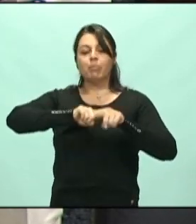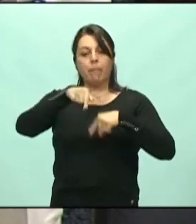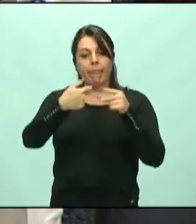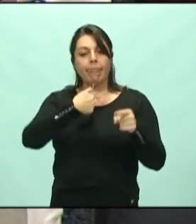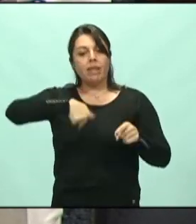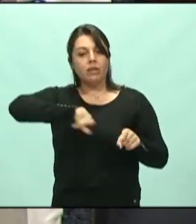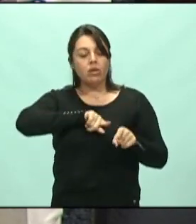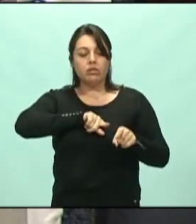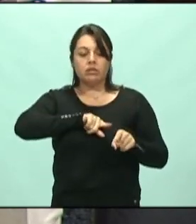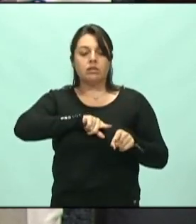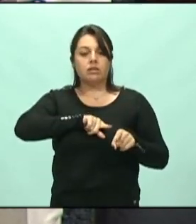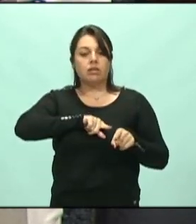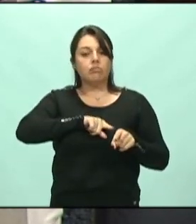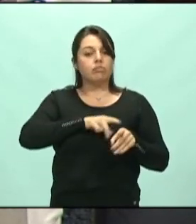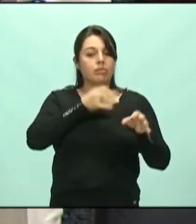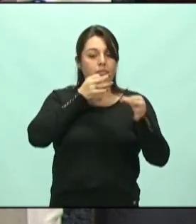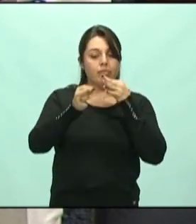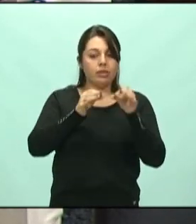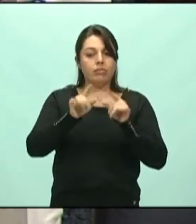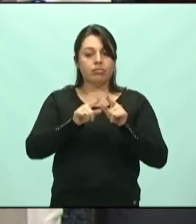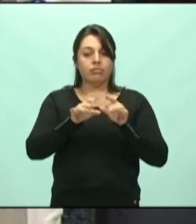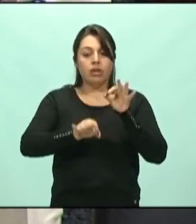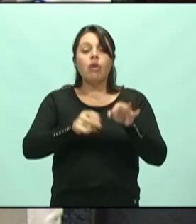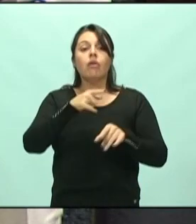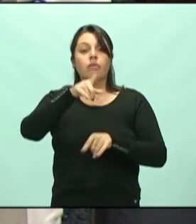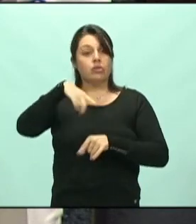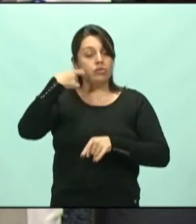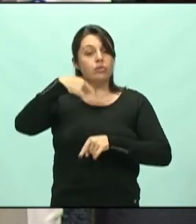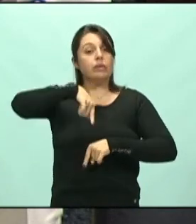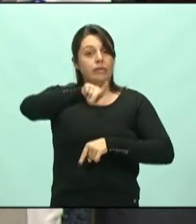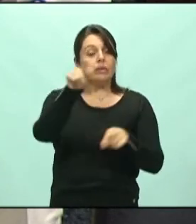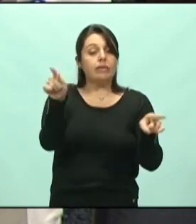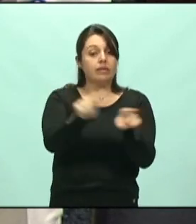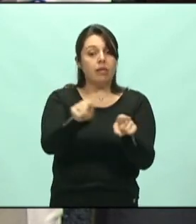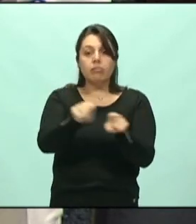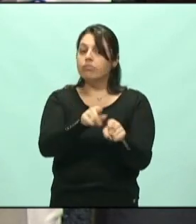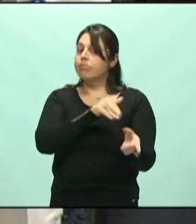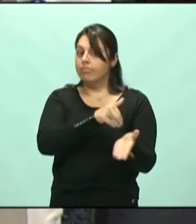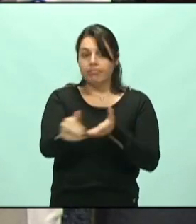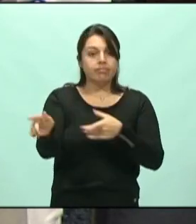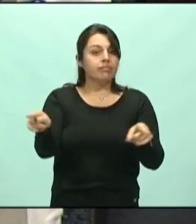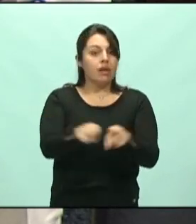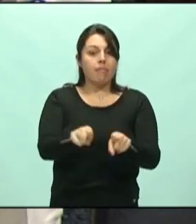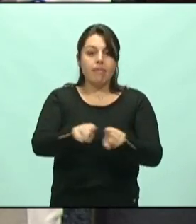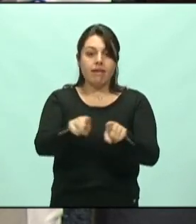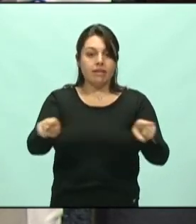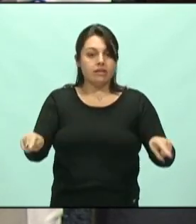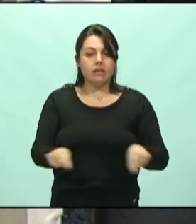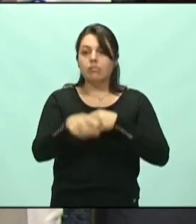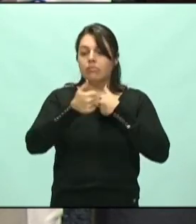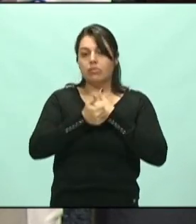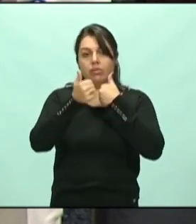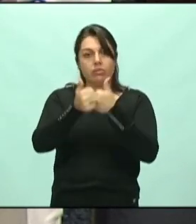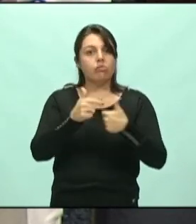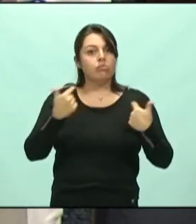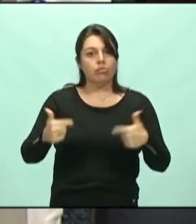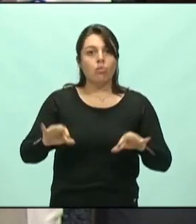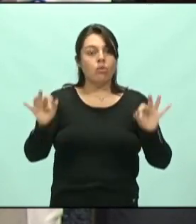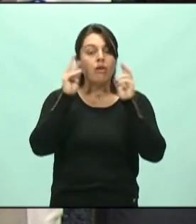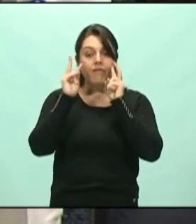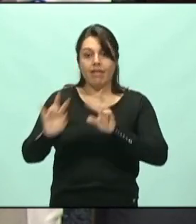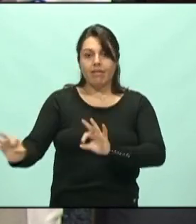assessora jurídica, que estava chegando, as duas advogadas foram lá também, foram expulsas também da sala, para não acompanharmos o trabalho.